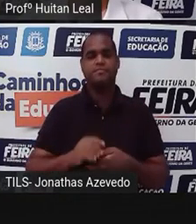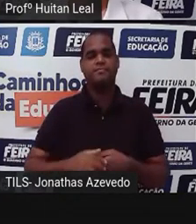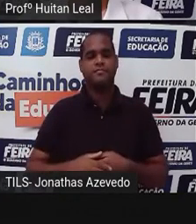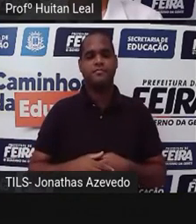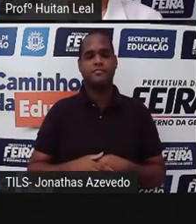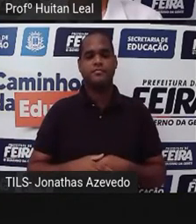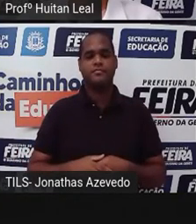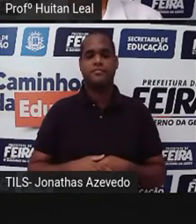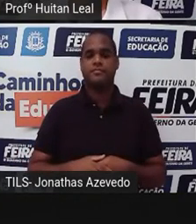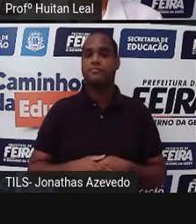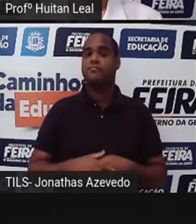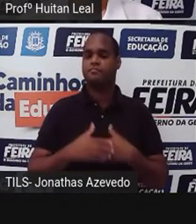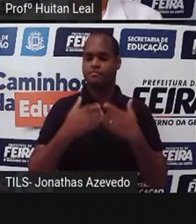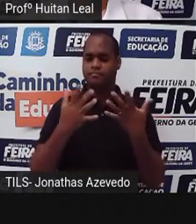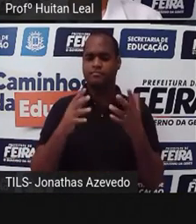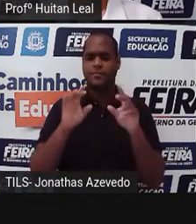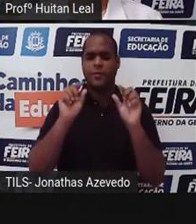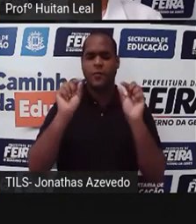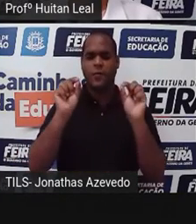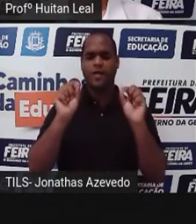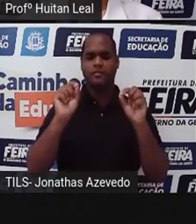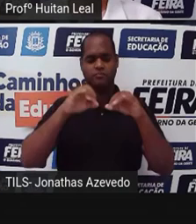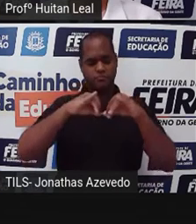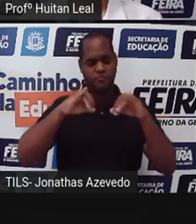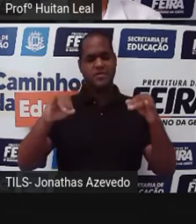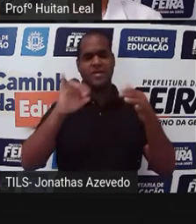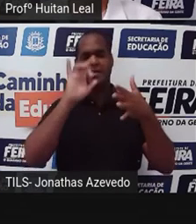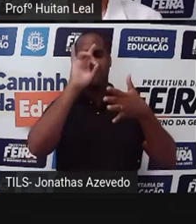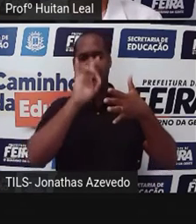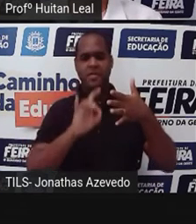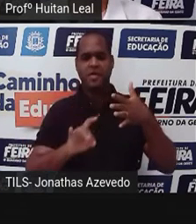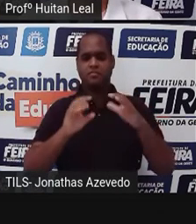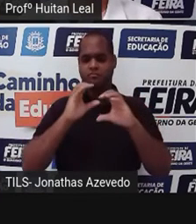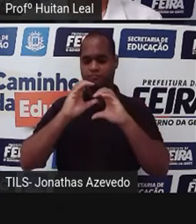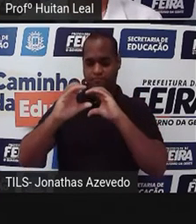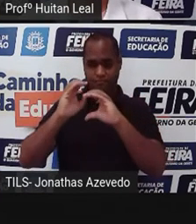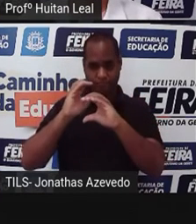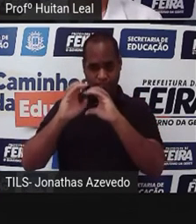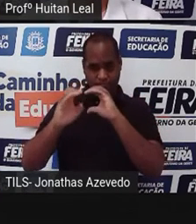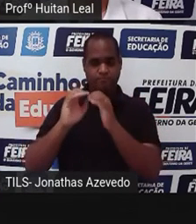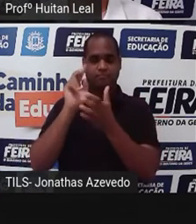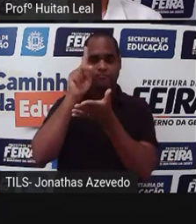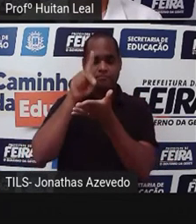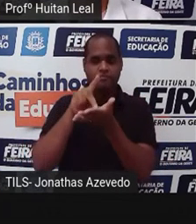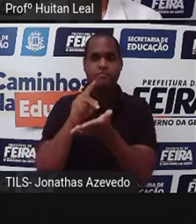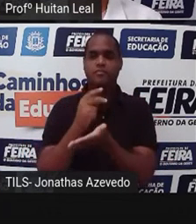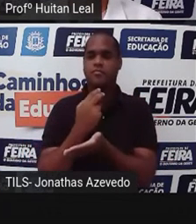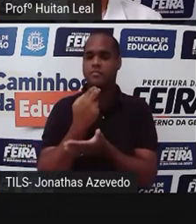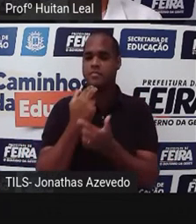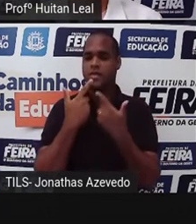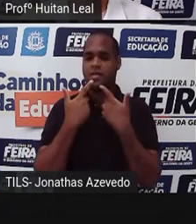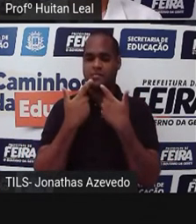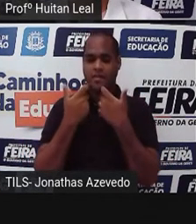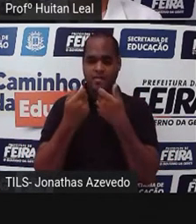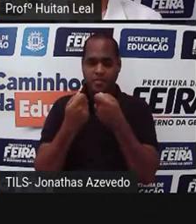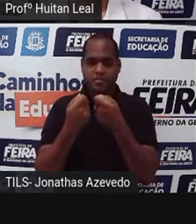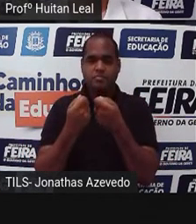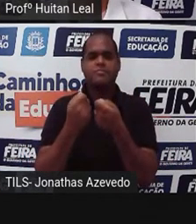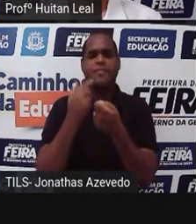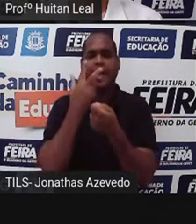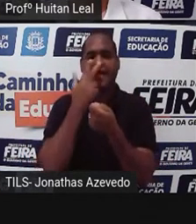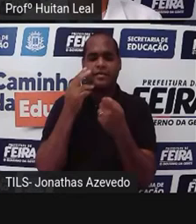O estilo das notícias, comunicação formal, ou seja, a linguagem, é uma linguagem que não é muito